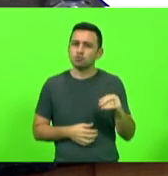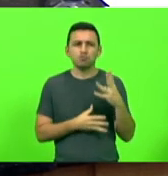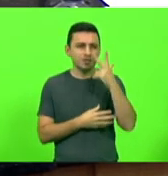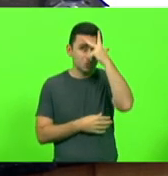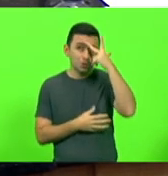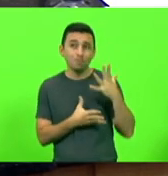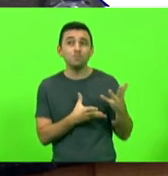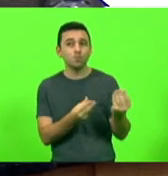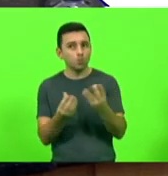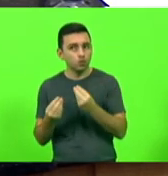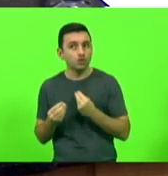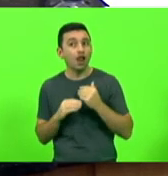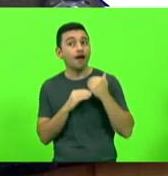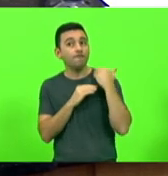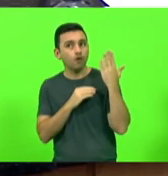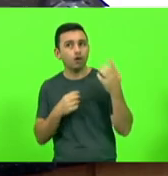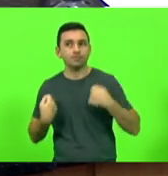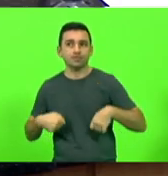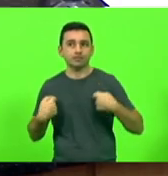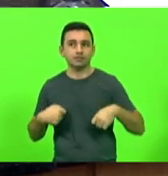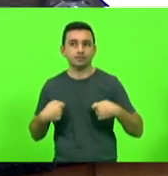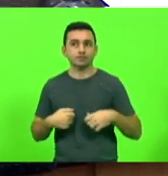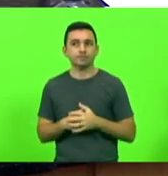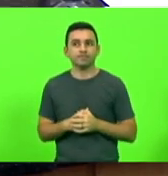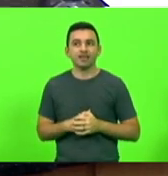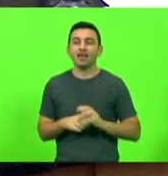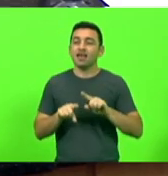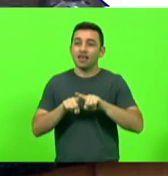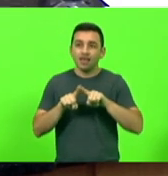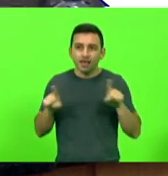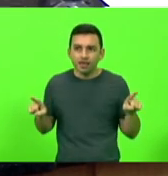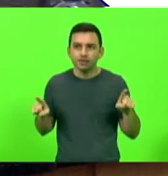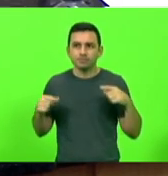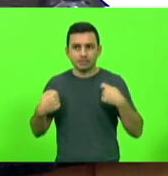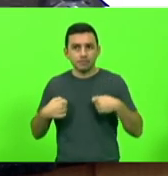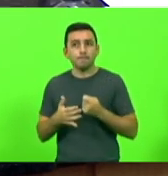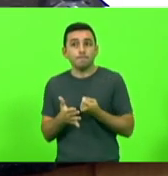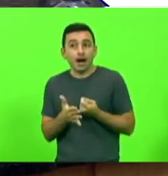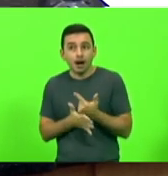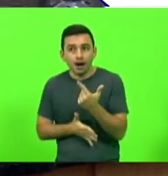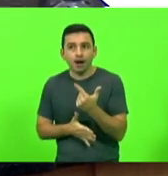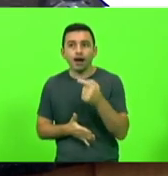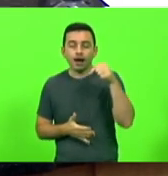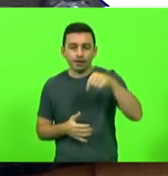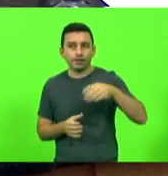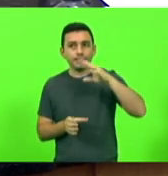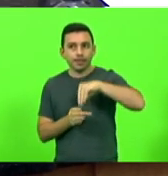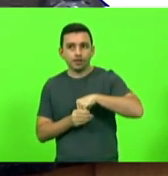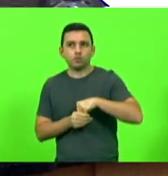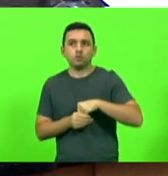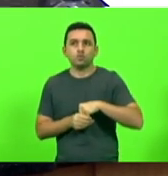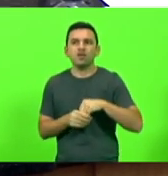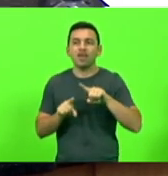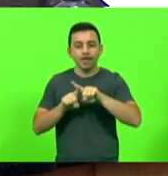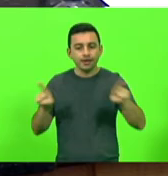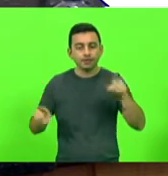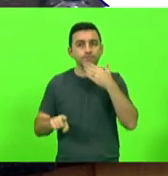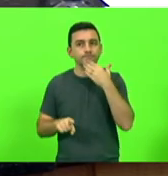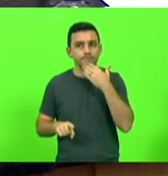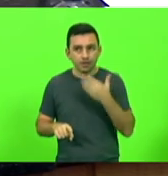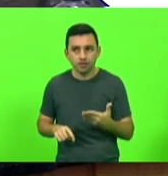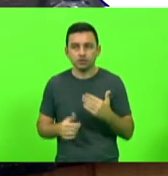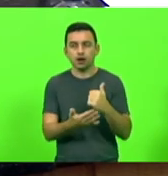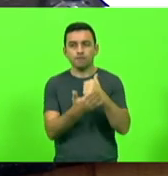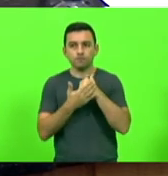fora que está precisando, aqueles que trabalham para pagar o nosso custo aqui dentro, eles estão pedindo a nossa ajuda,